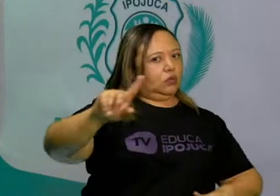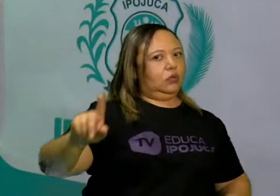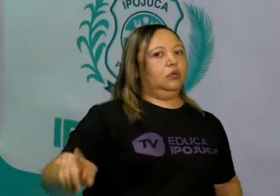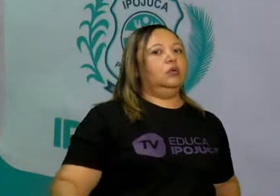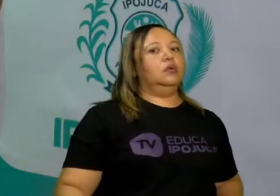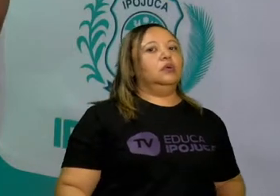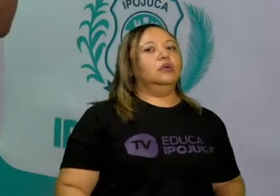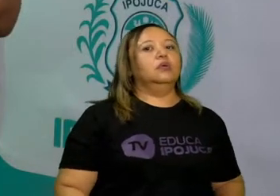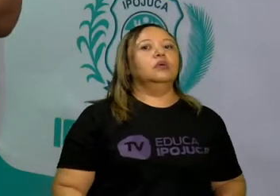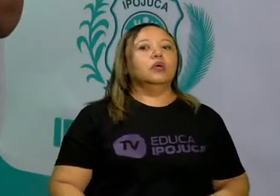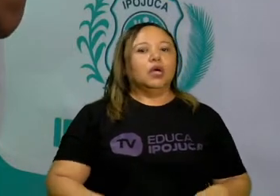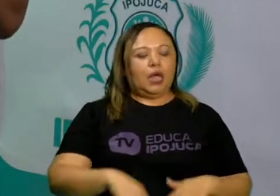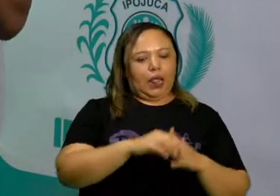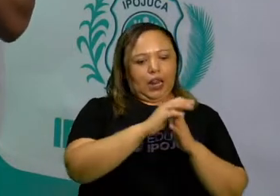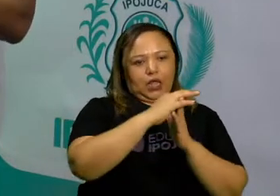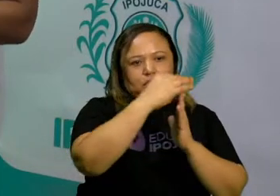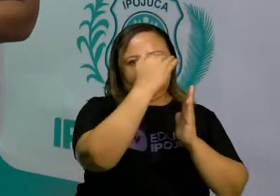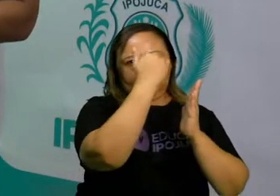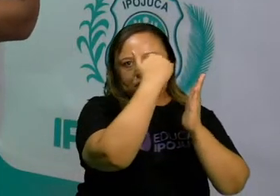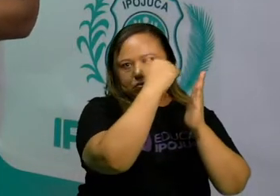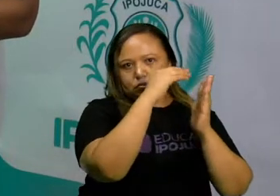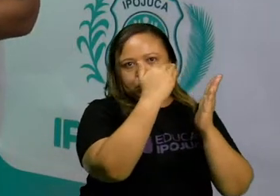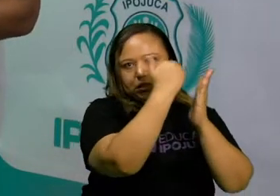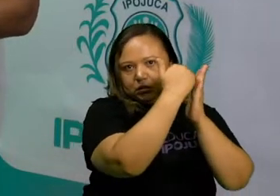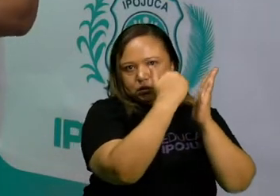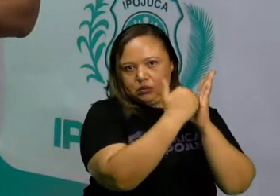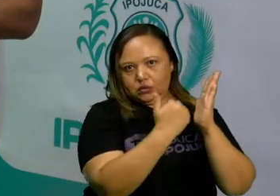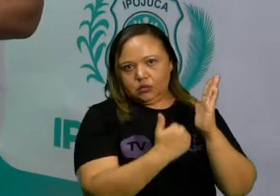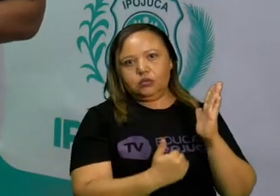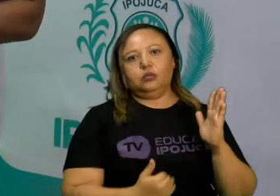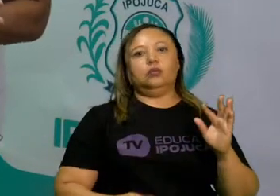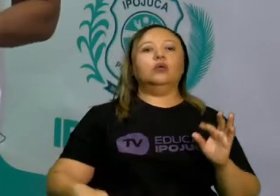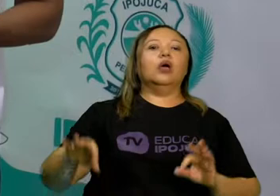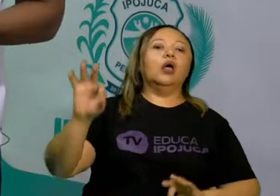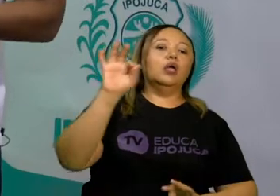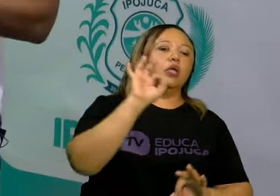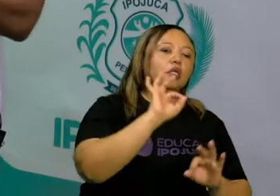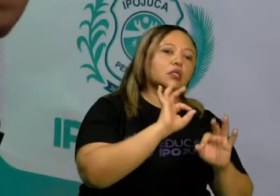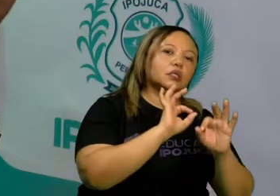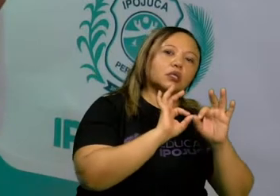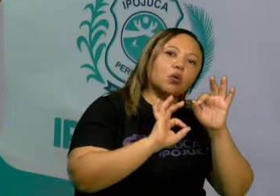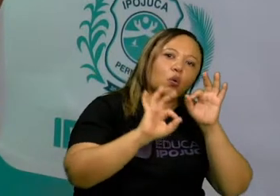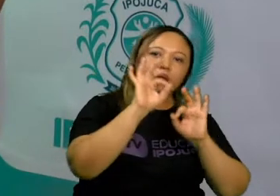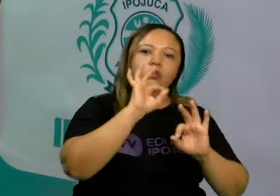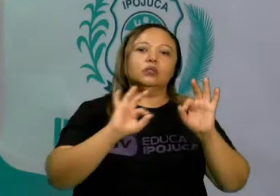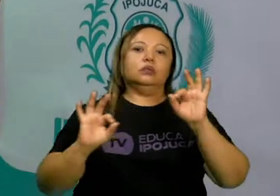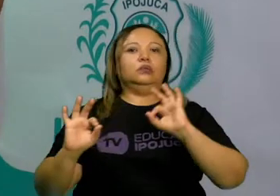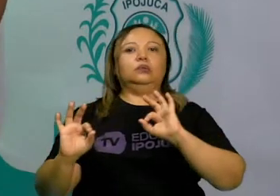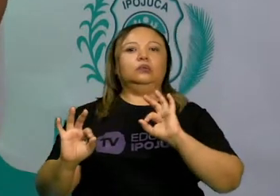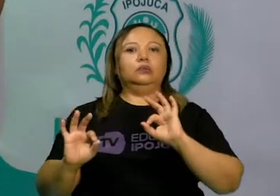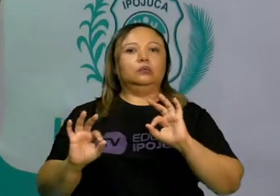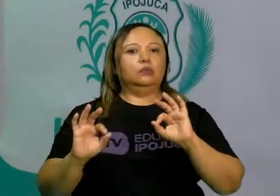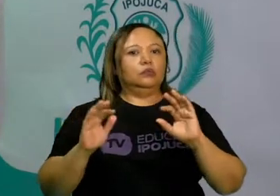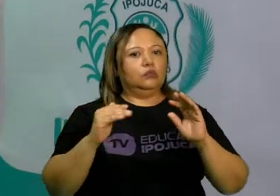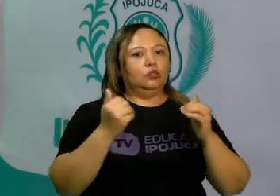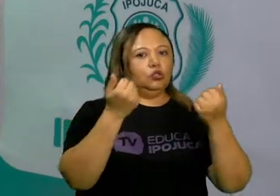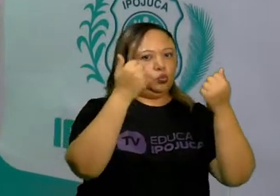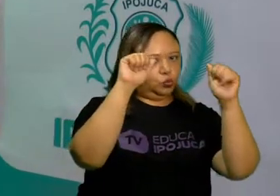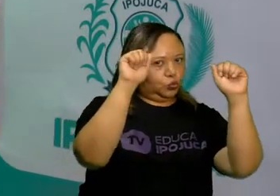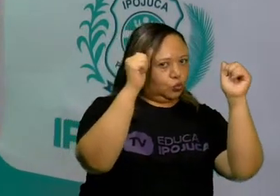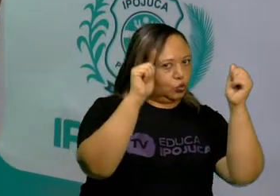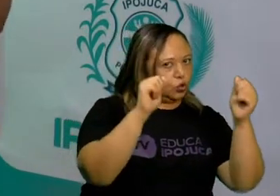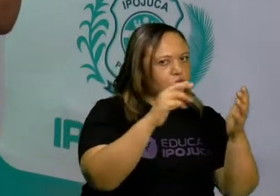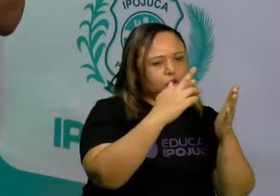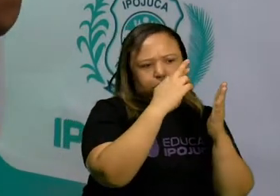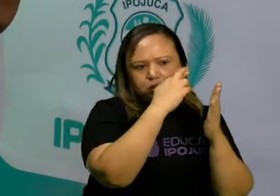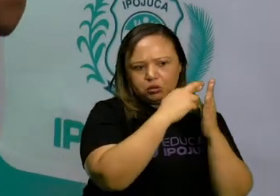suas regras bem definidas, elas são institucionalizadas e não importa se nessa partida a gente jogou com